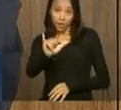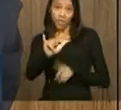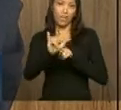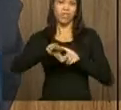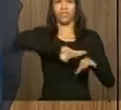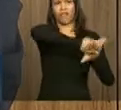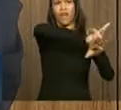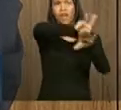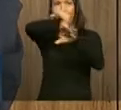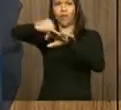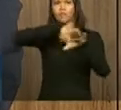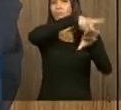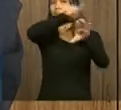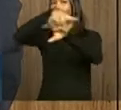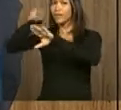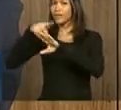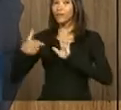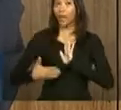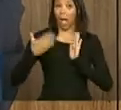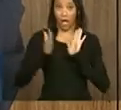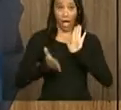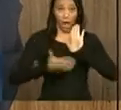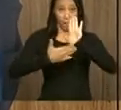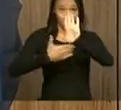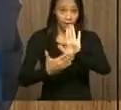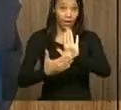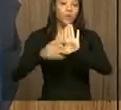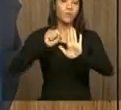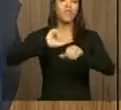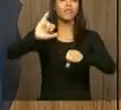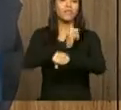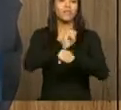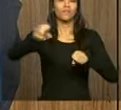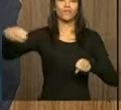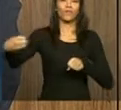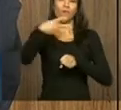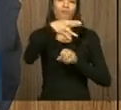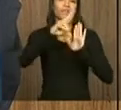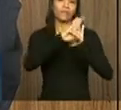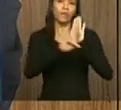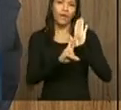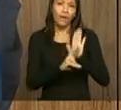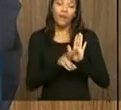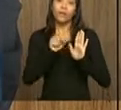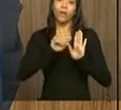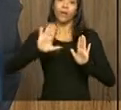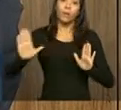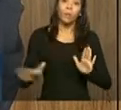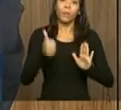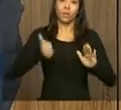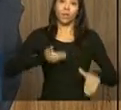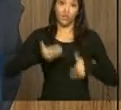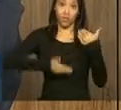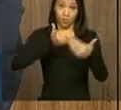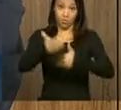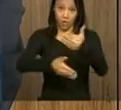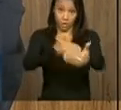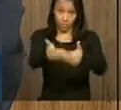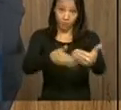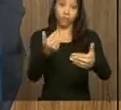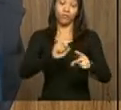todos os países apresentassem estratégias com novas medidas que significassem um crescimento de dois pontos percentuais